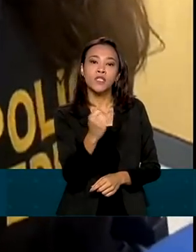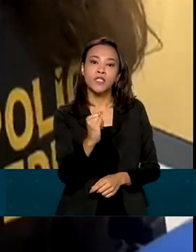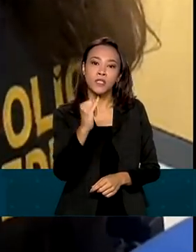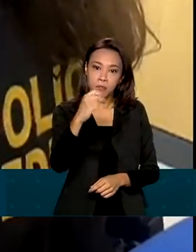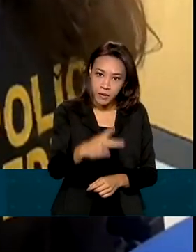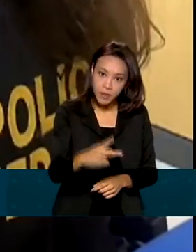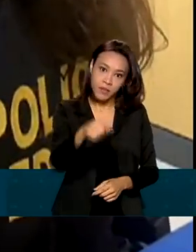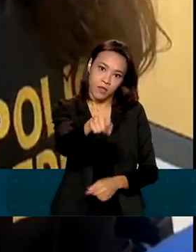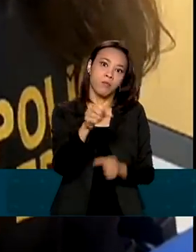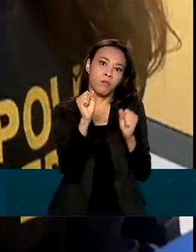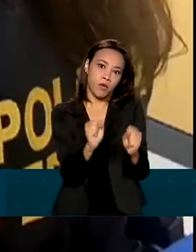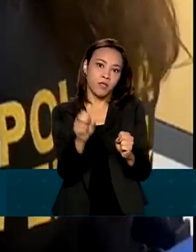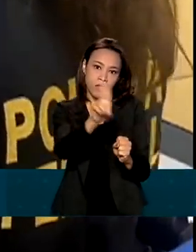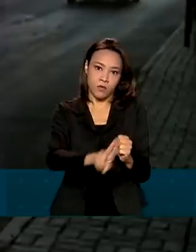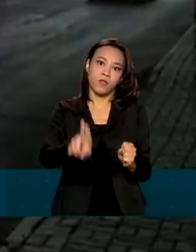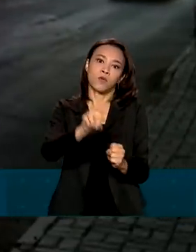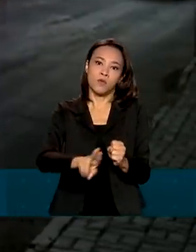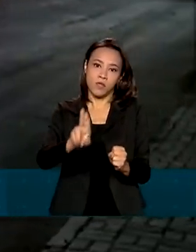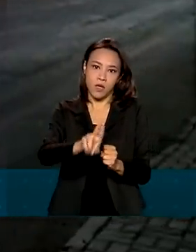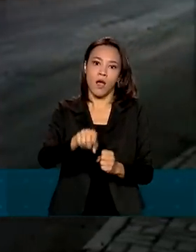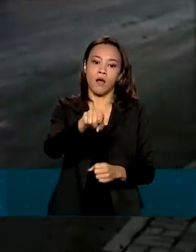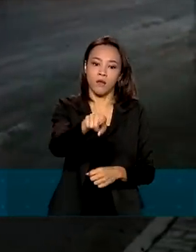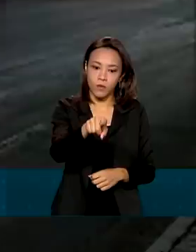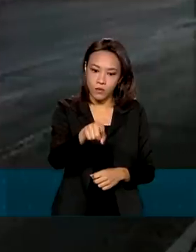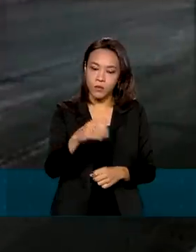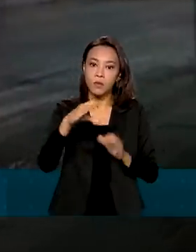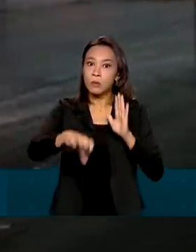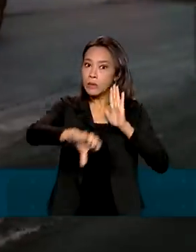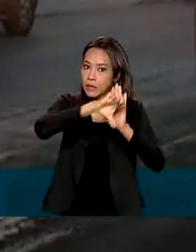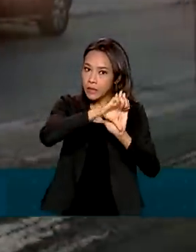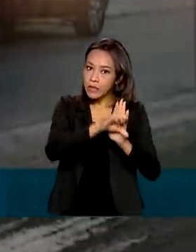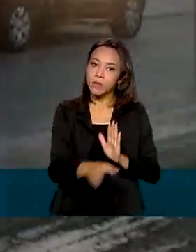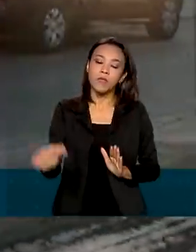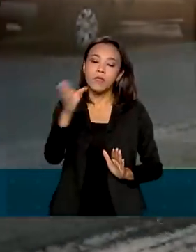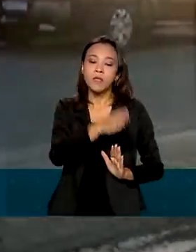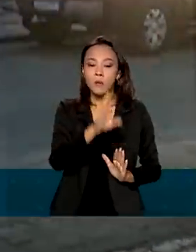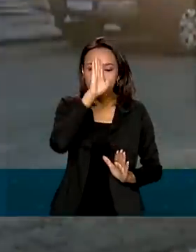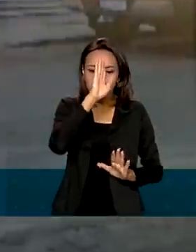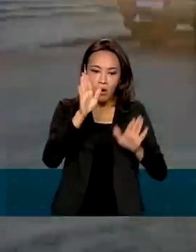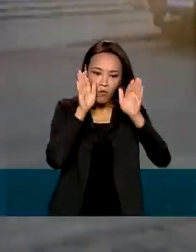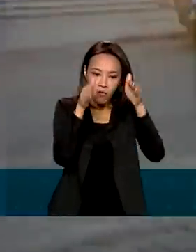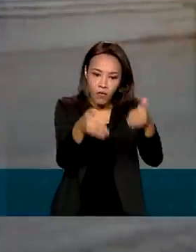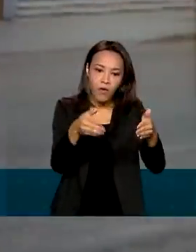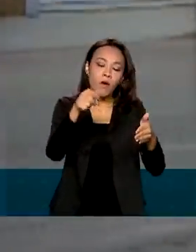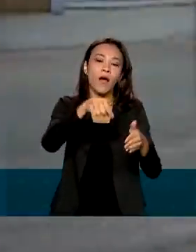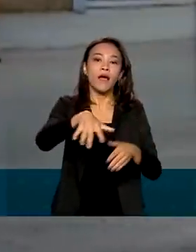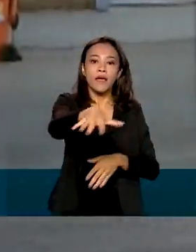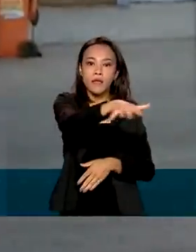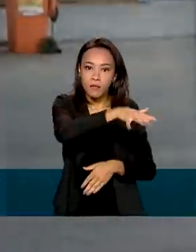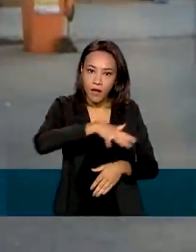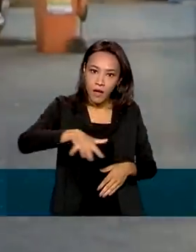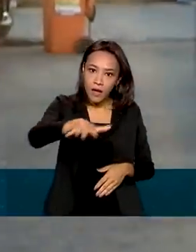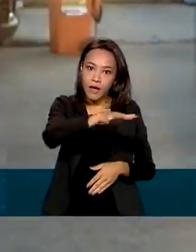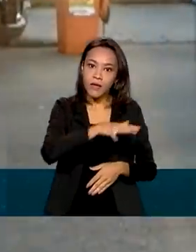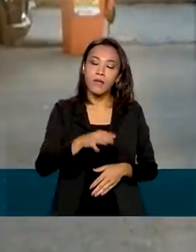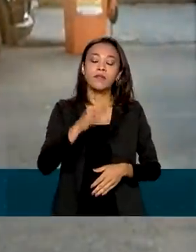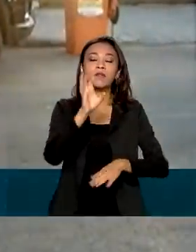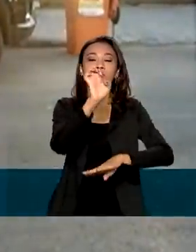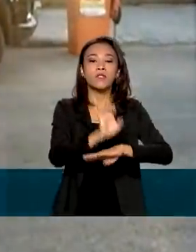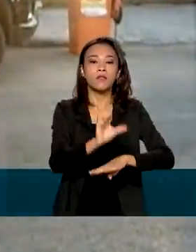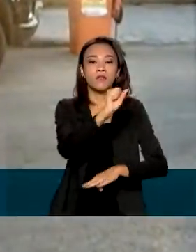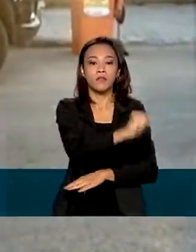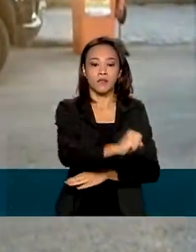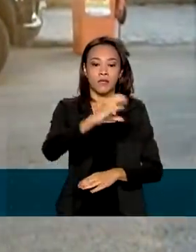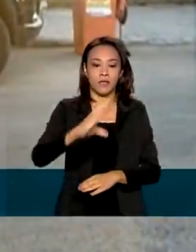podem ter sido usados nos crimes. O alvo principal da operação estava no município de Araquari, em Santa Catarina.